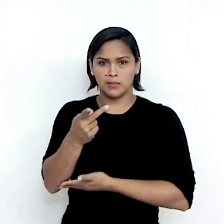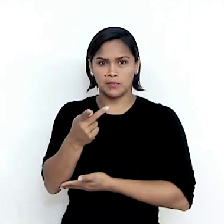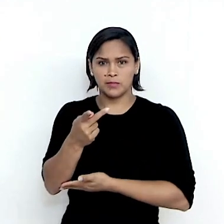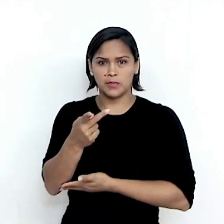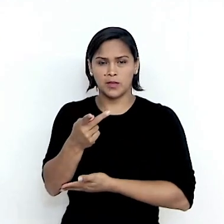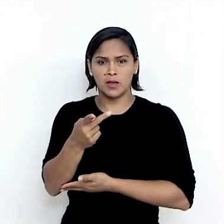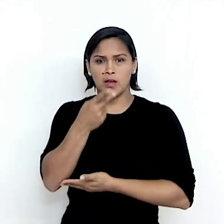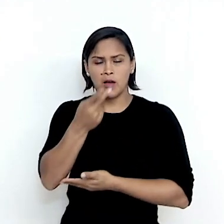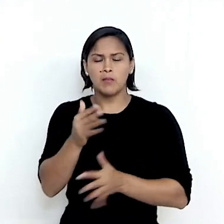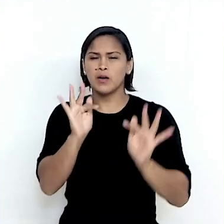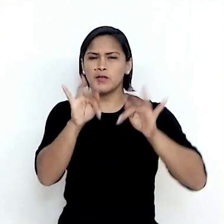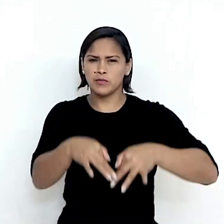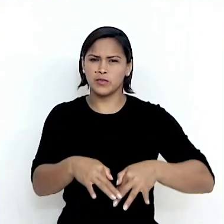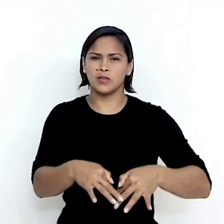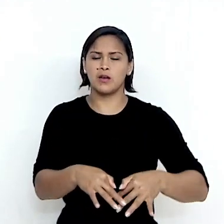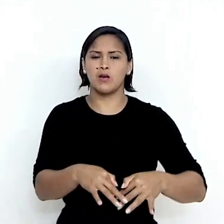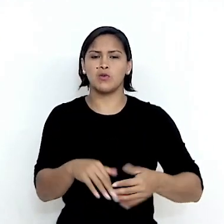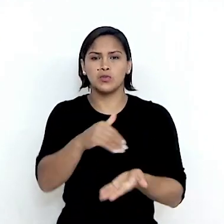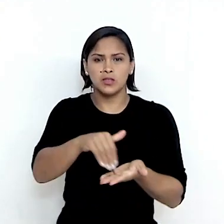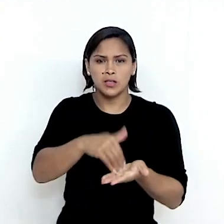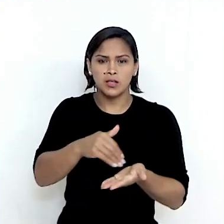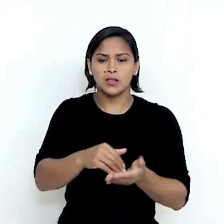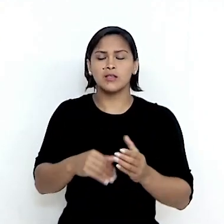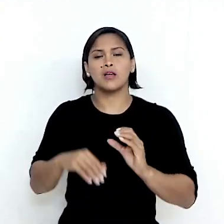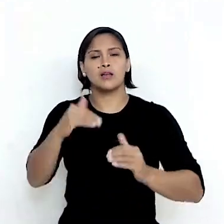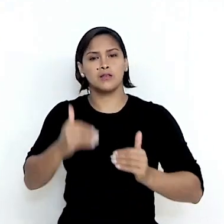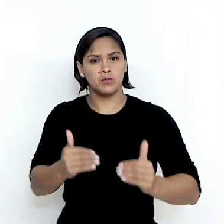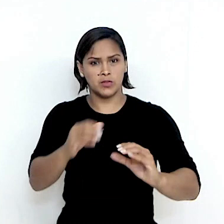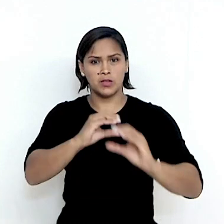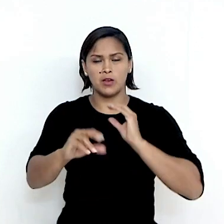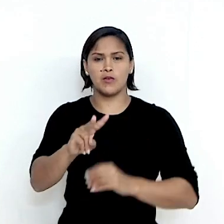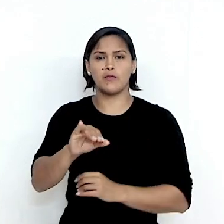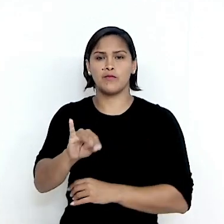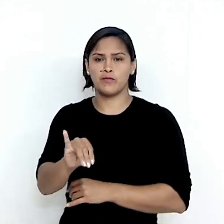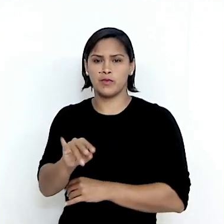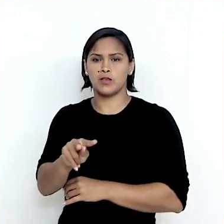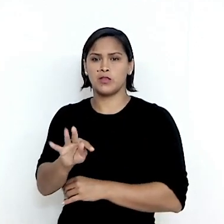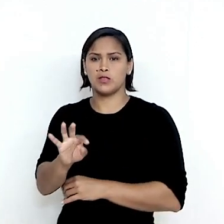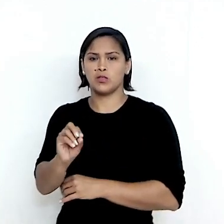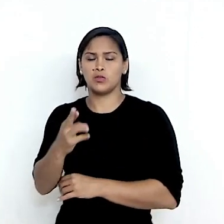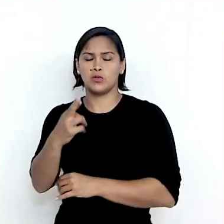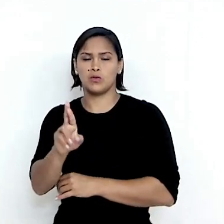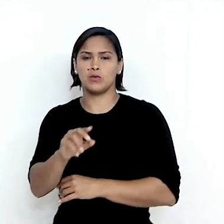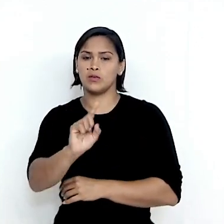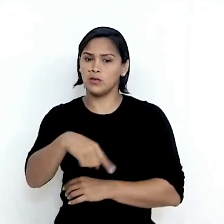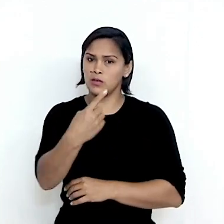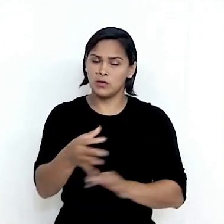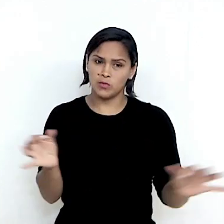para as palavras finais do secretário executivo do Ministério das Comunicações, Vitor Menezes, e em seguida